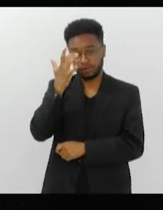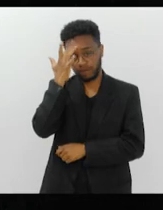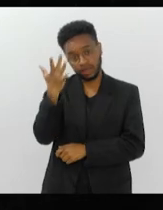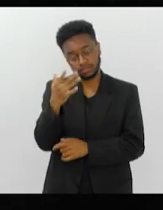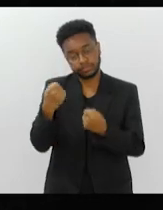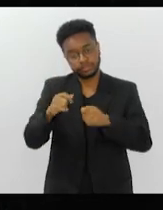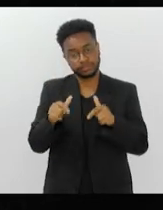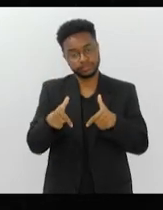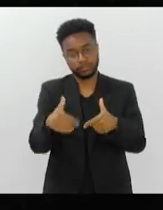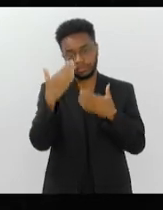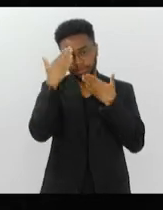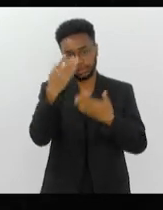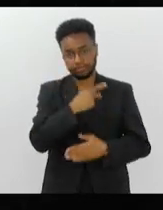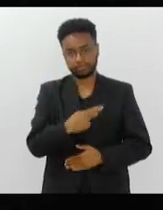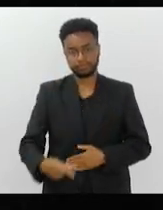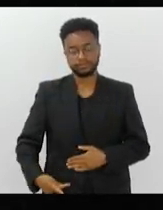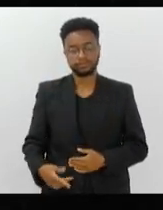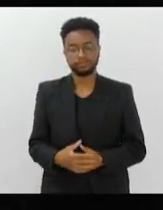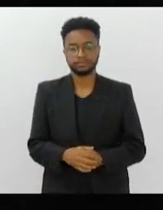É isso, presidente. Obrigada.